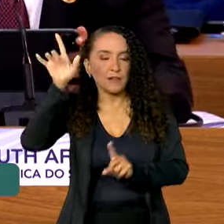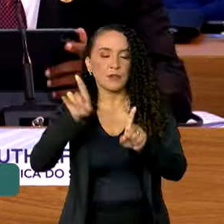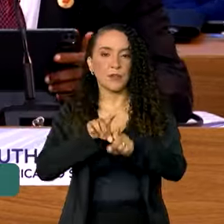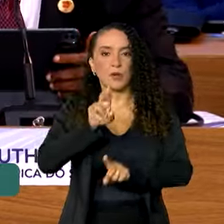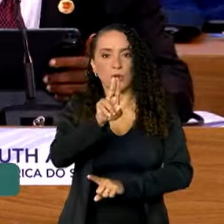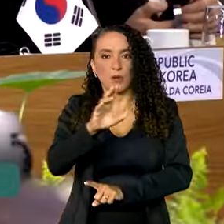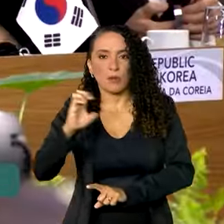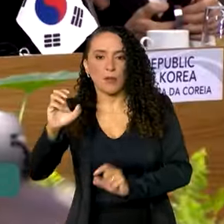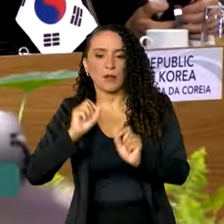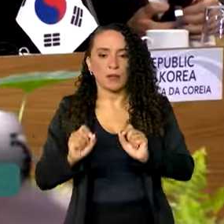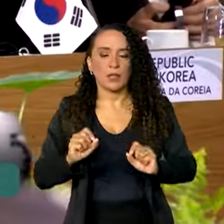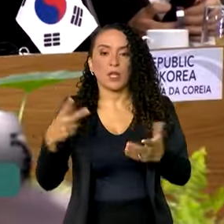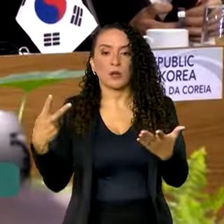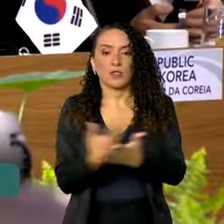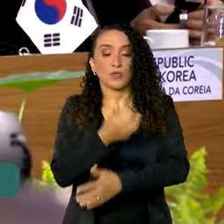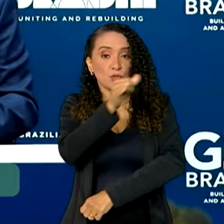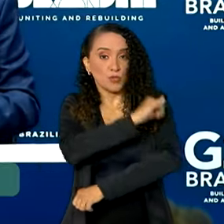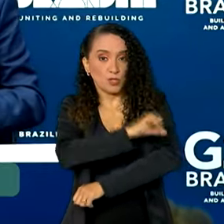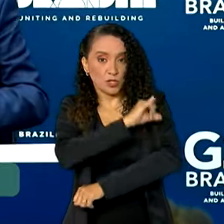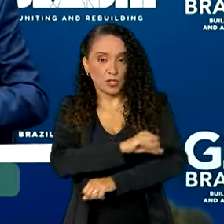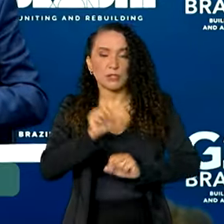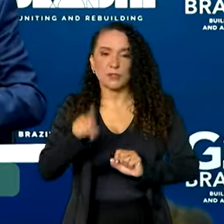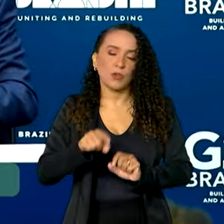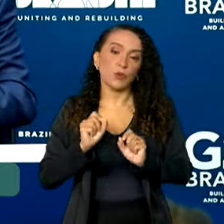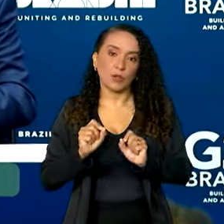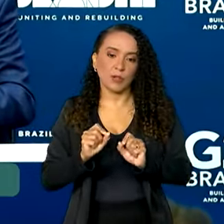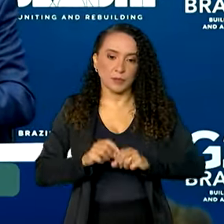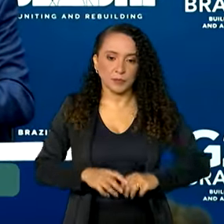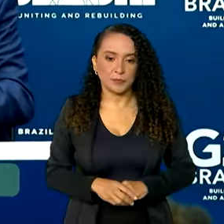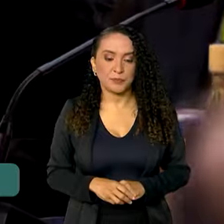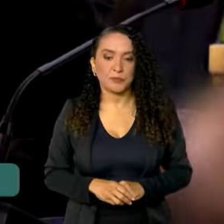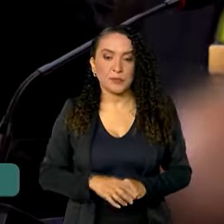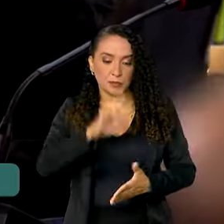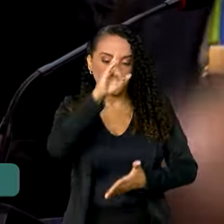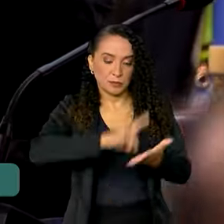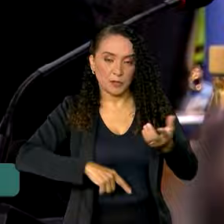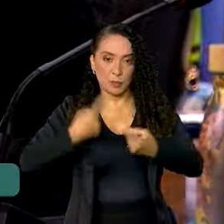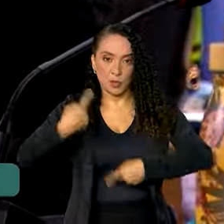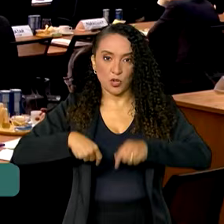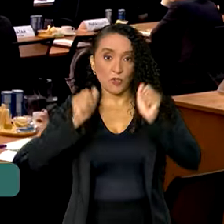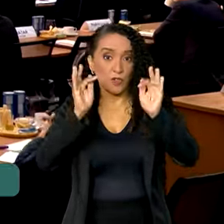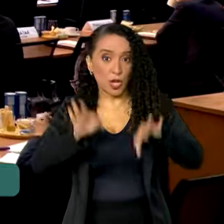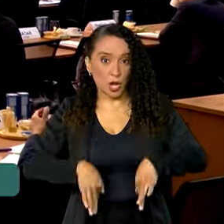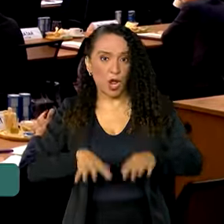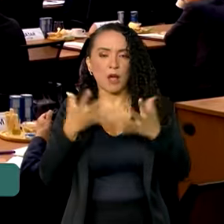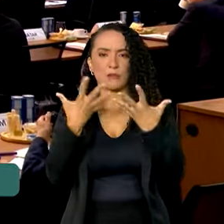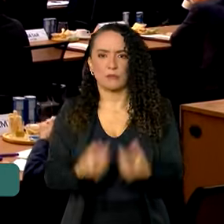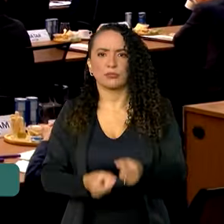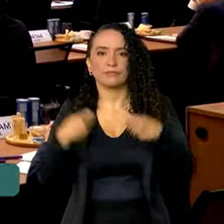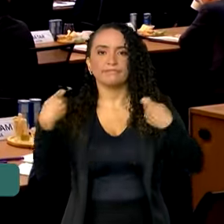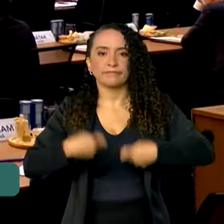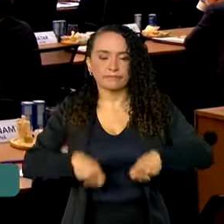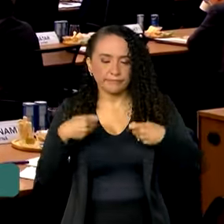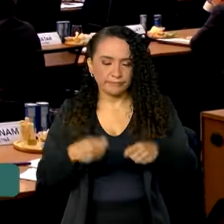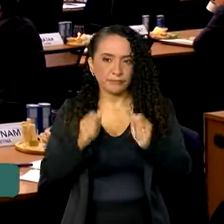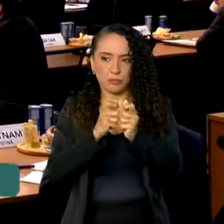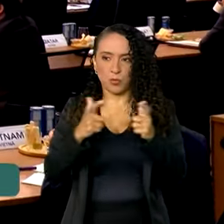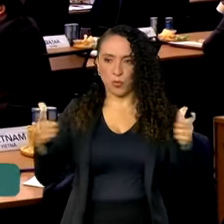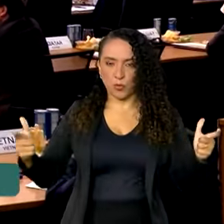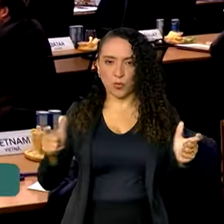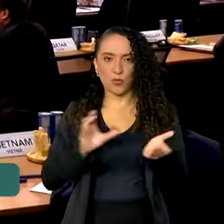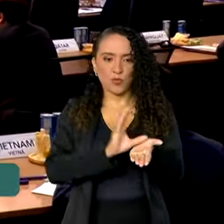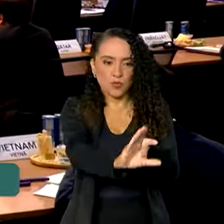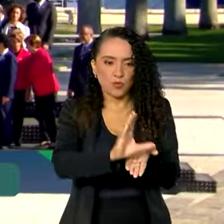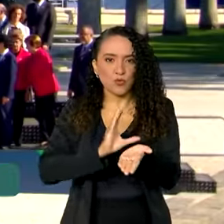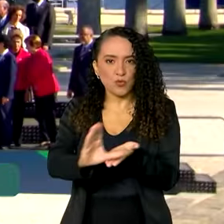Europeia, realizada no Rio de Janeiro, foi dada. A declaração política final reconheceu a necessidade de ampliar os